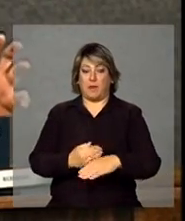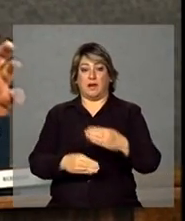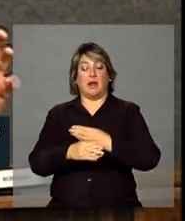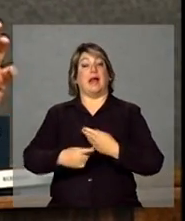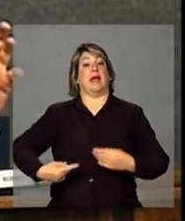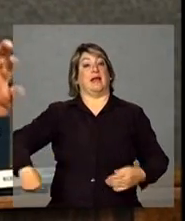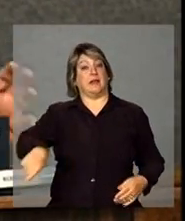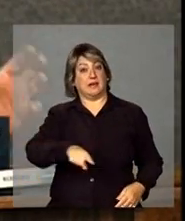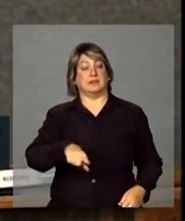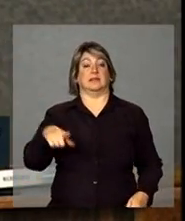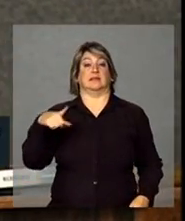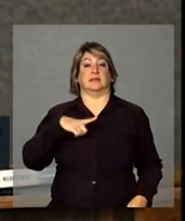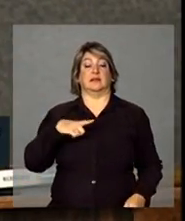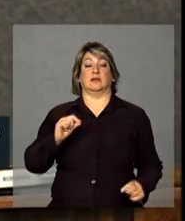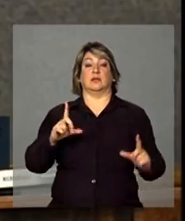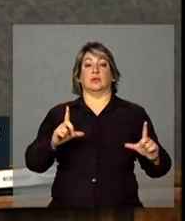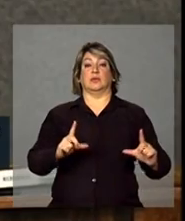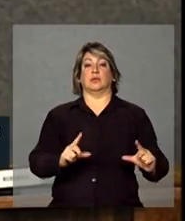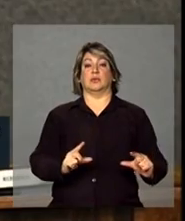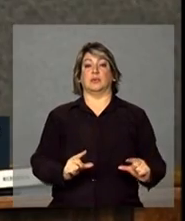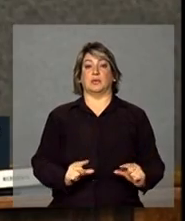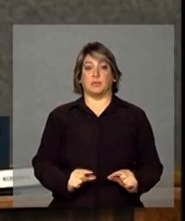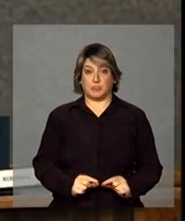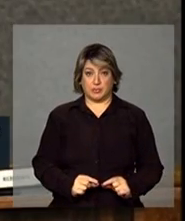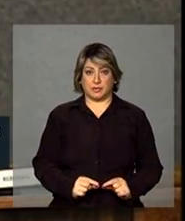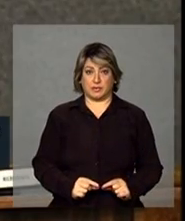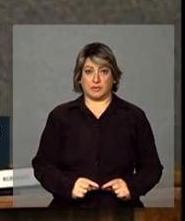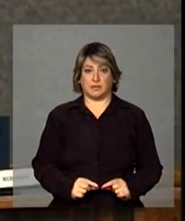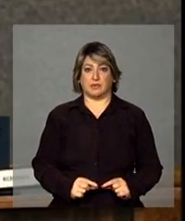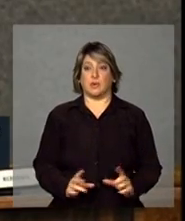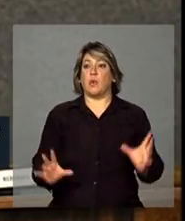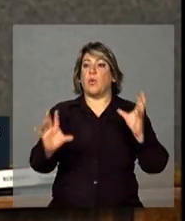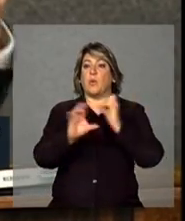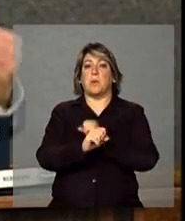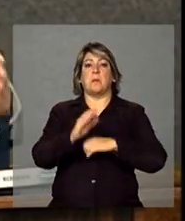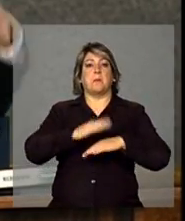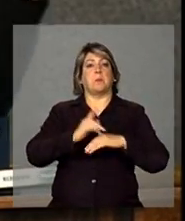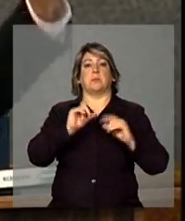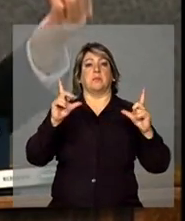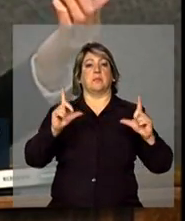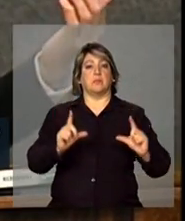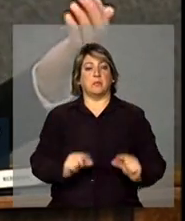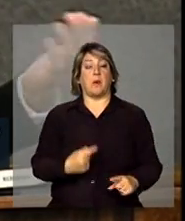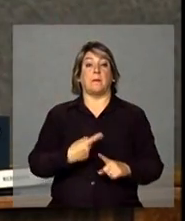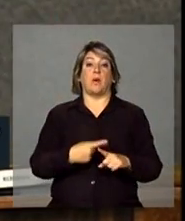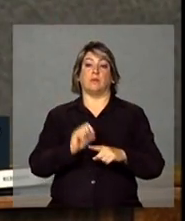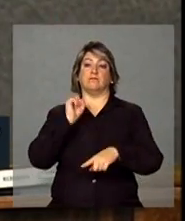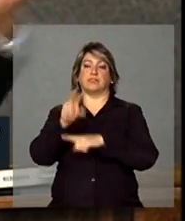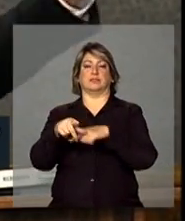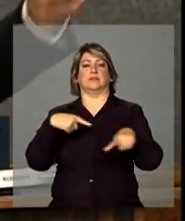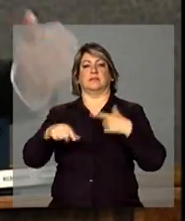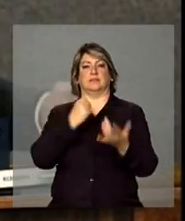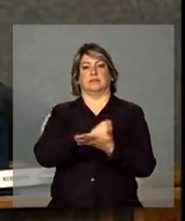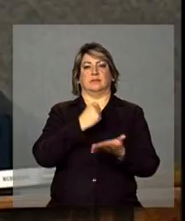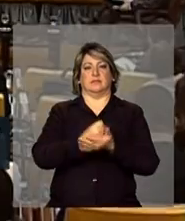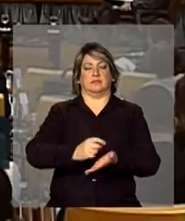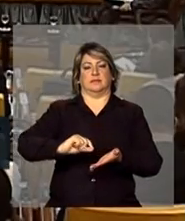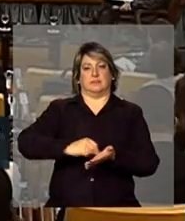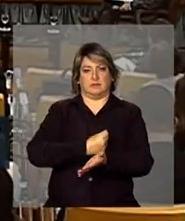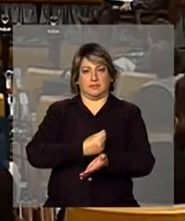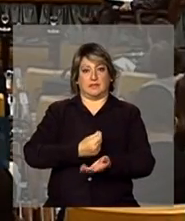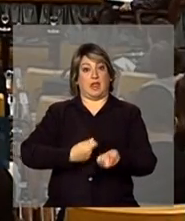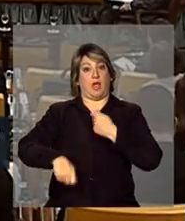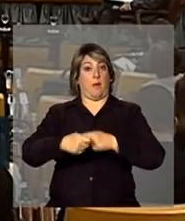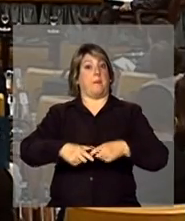têm sido diminuídos em prol de ocupações formais ou, nesse caso, negócios